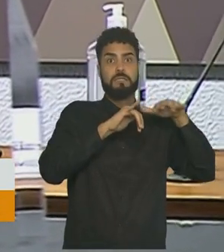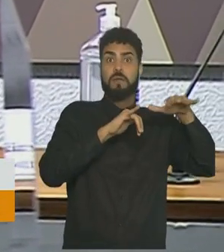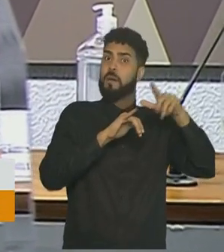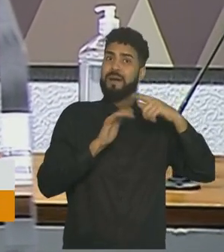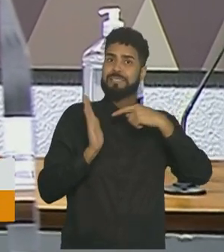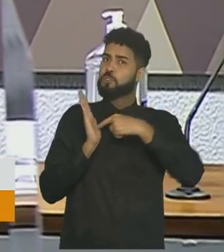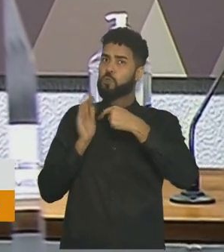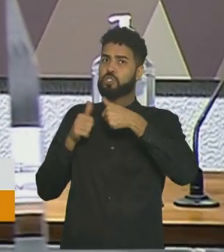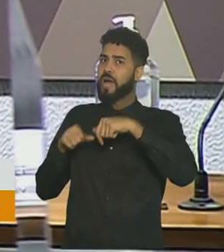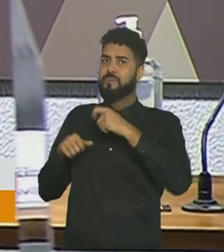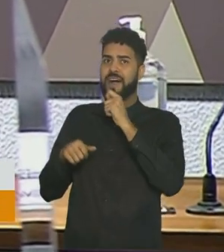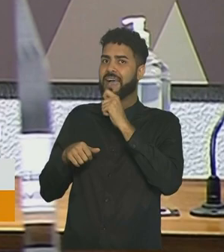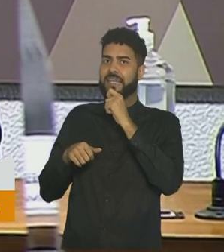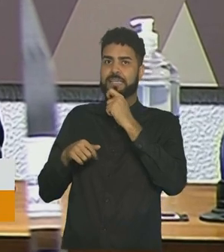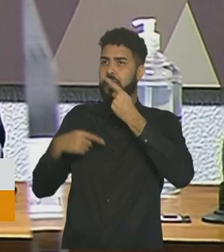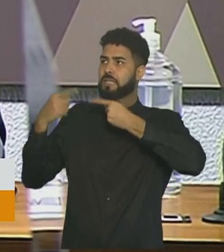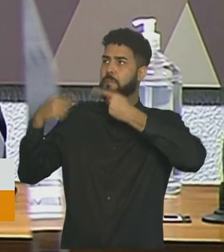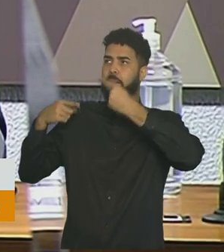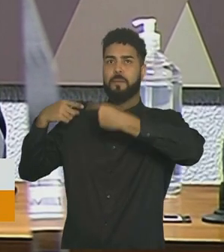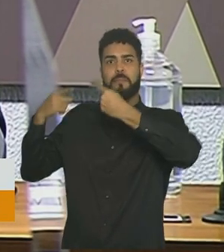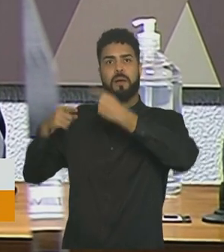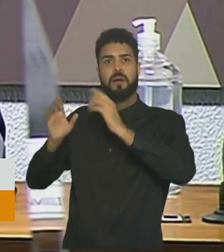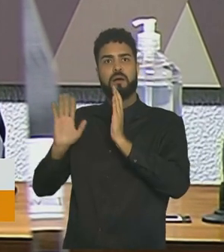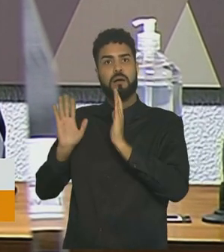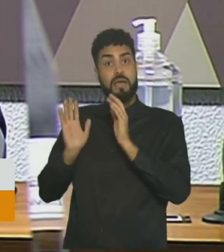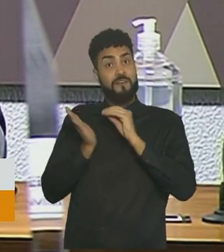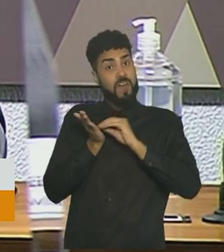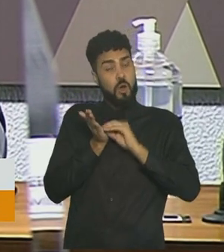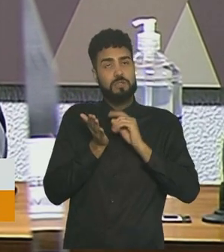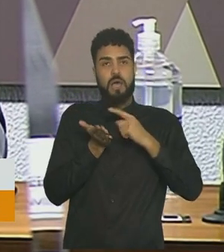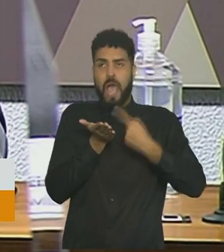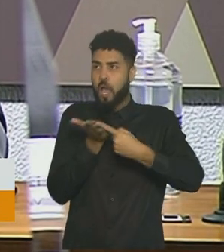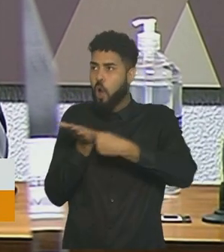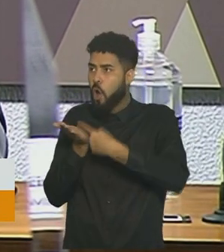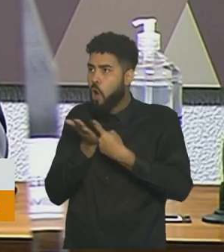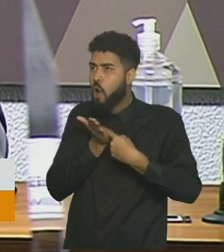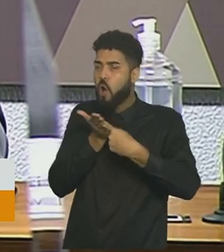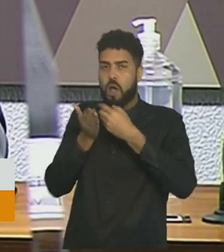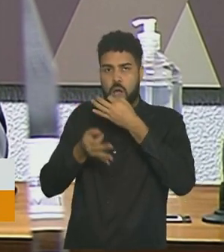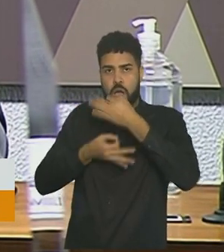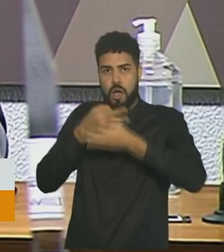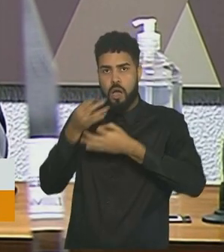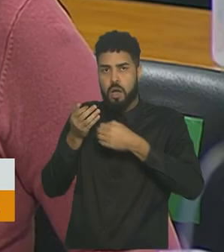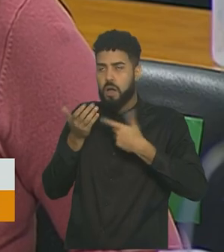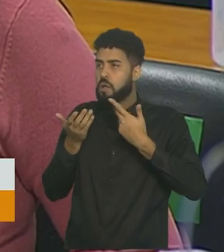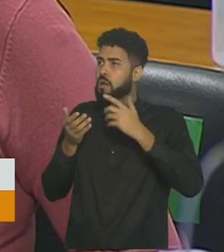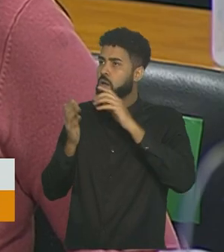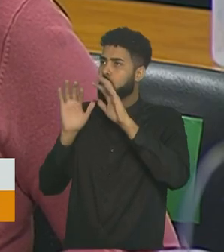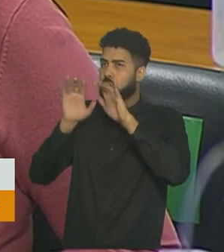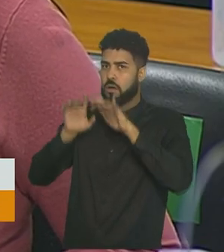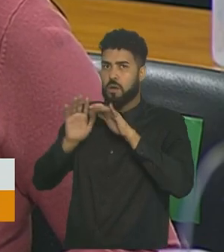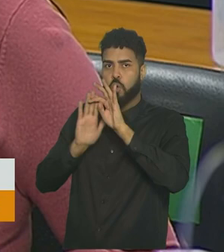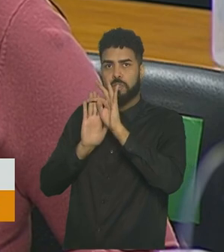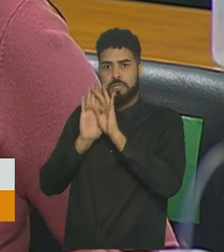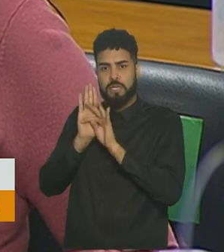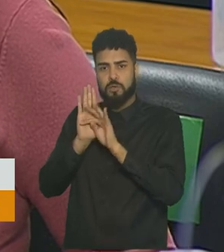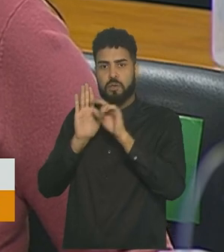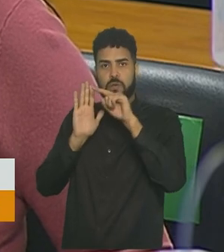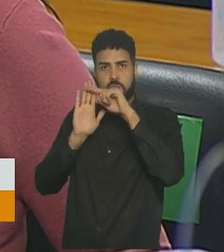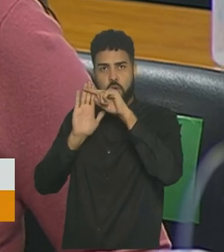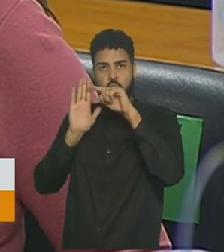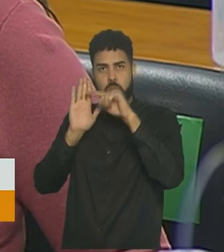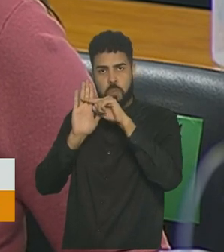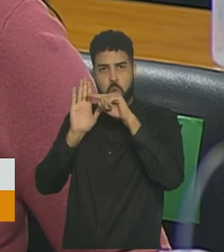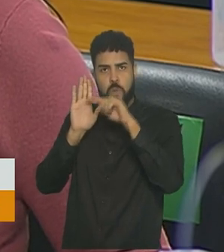parlamentares. Os parlamentares ainda tentam entrar em acordo, ainda tentam um consenso a respeito de pontos